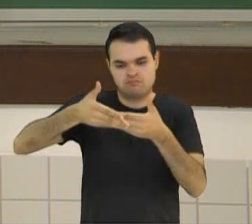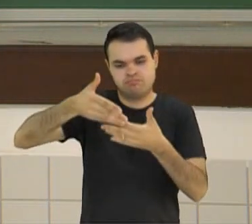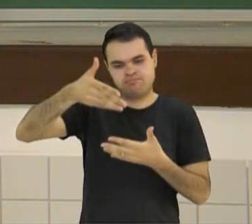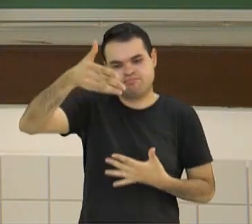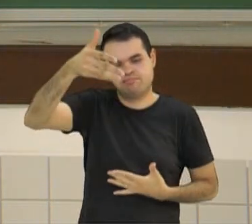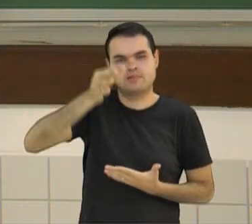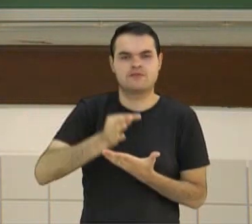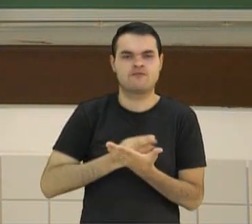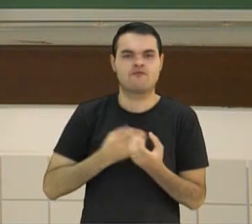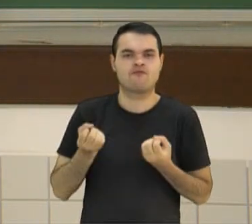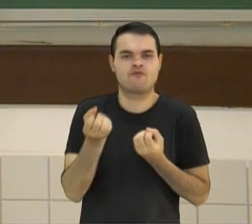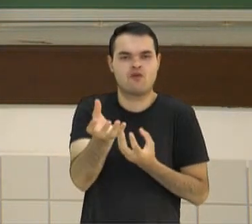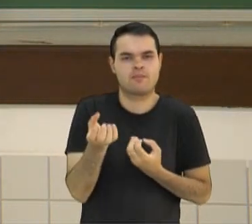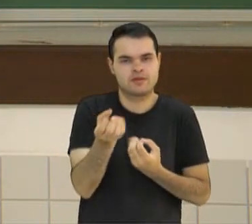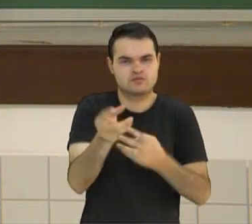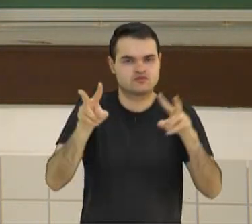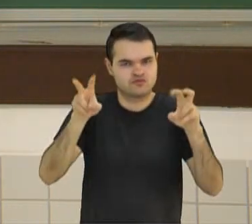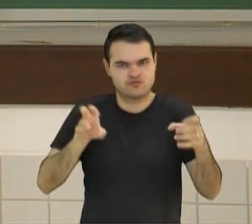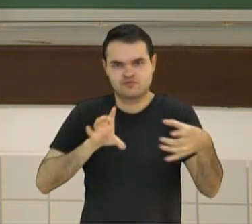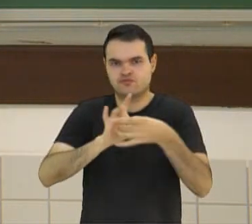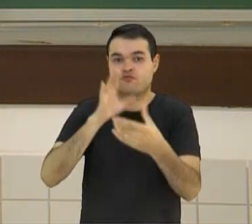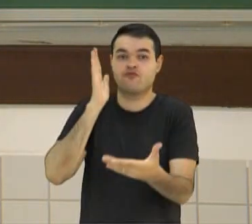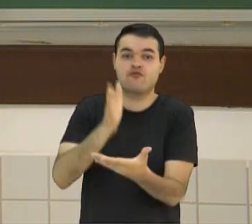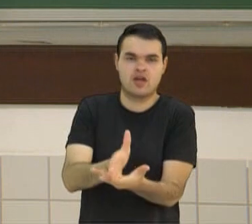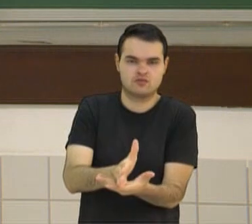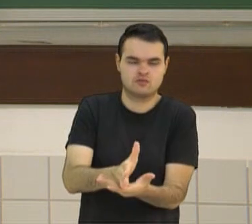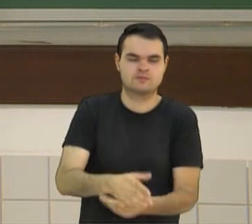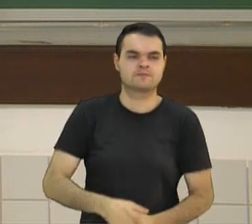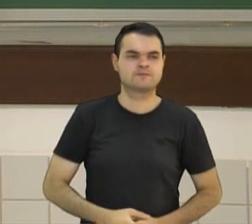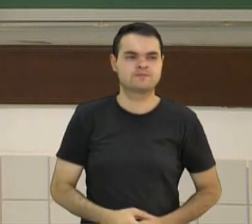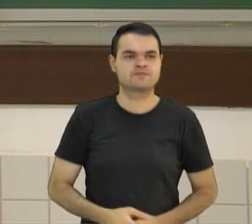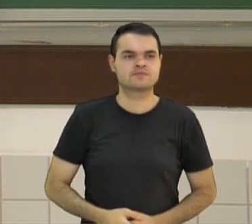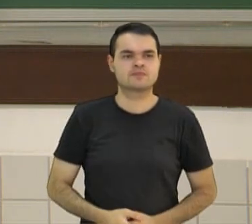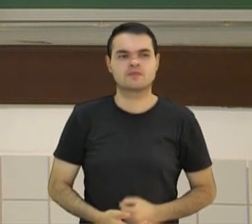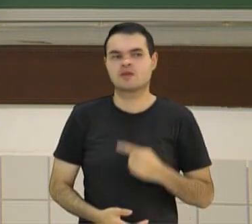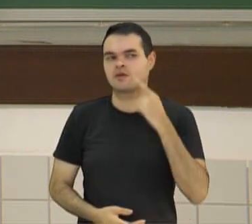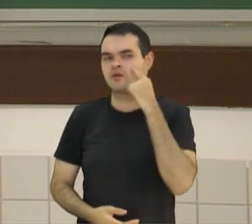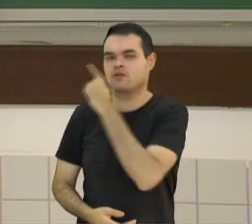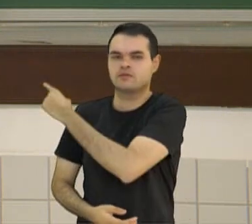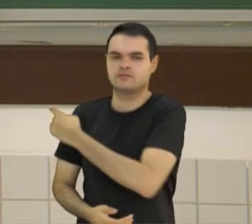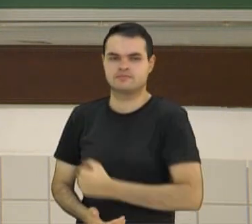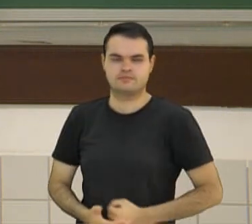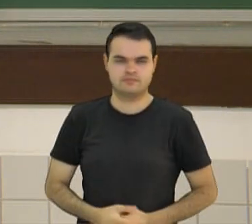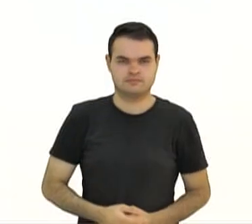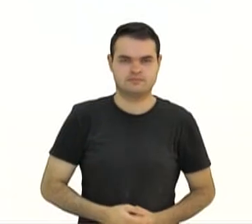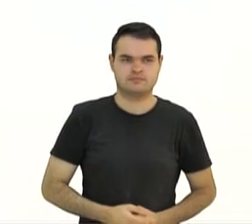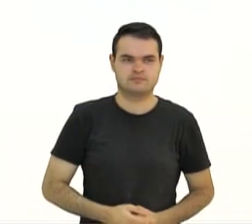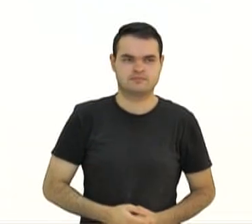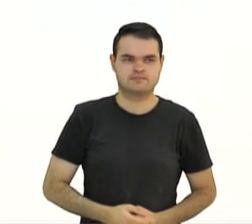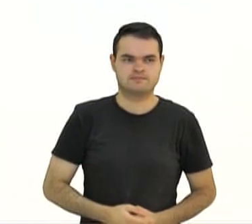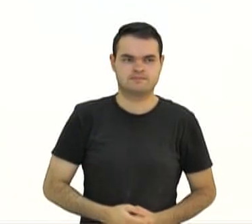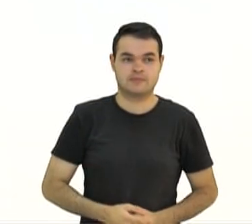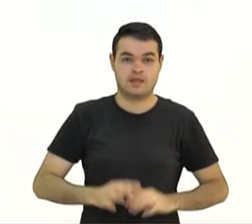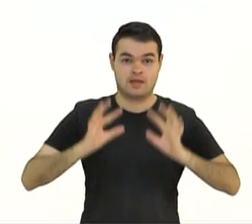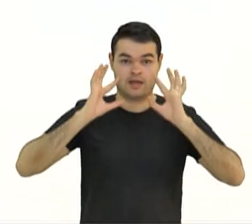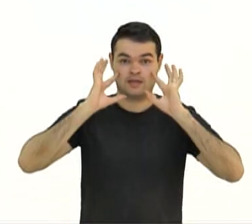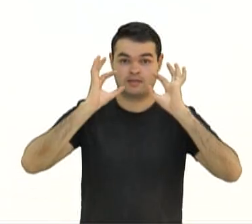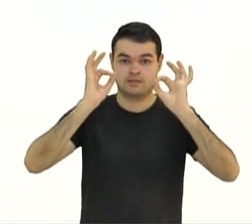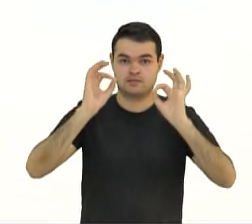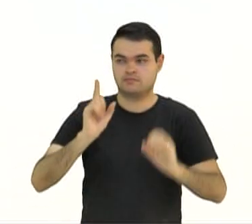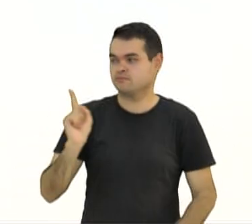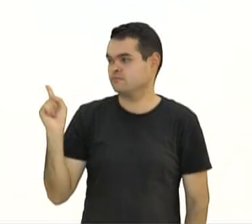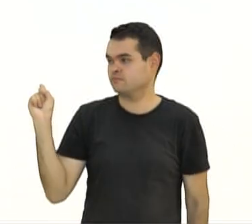passadas algumas informações a respeito de um fato. Vamos ver essa fotografia? Observe atentamente essa